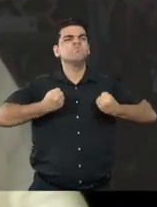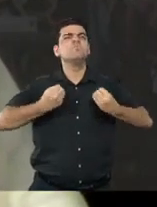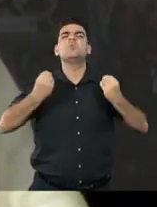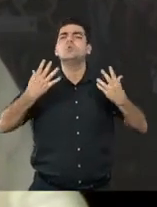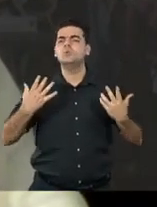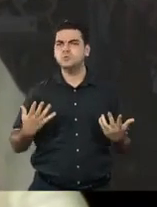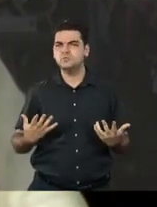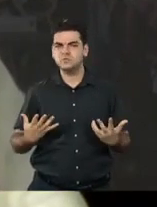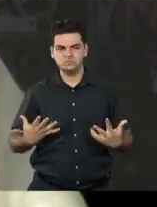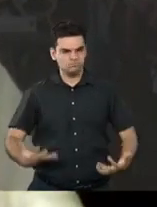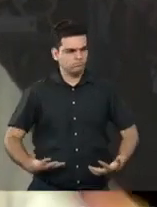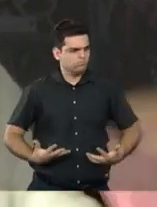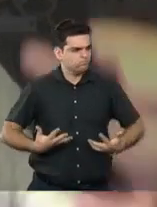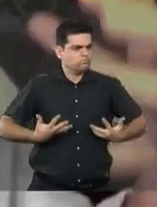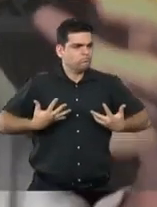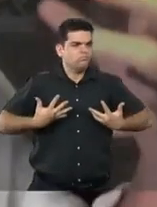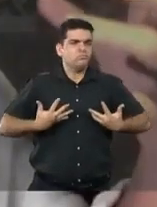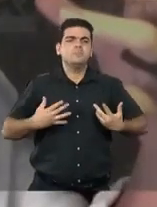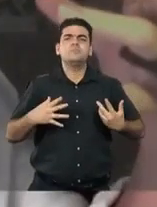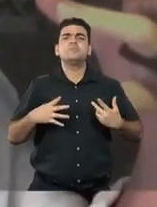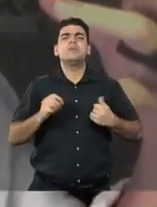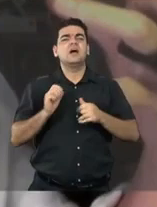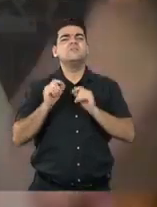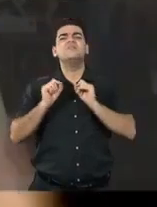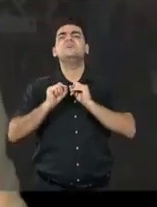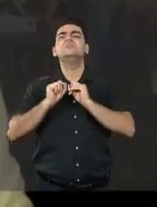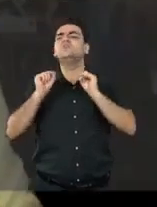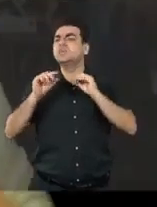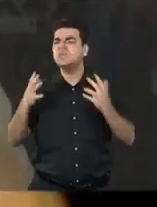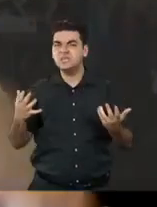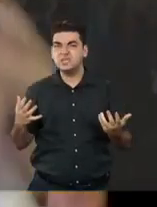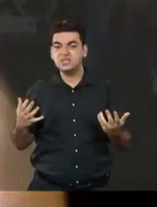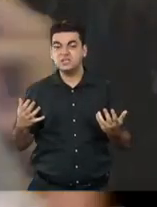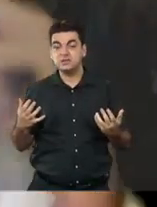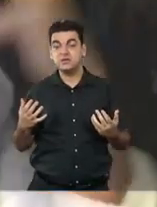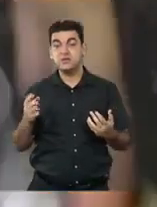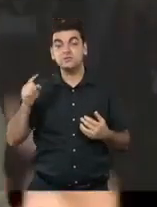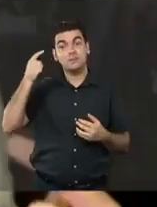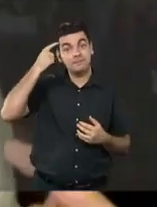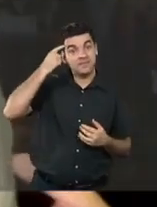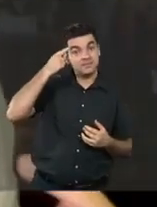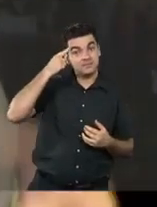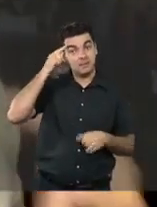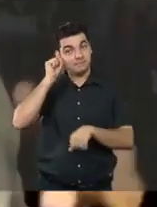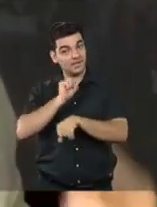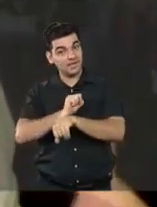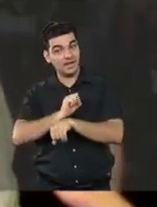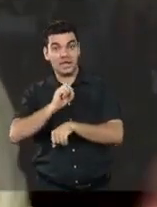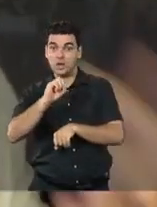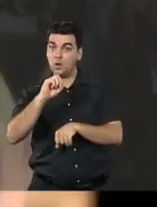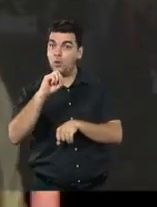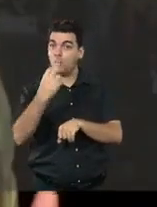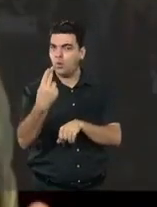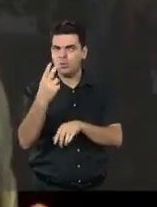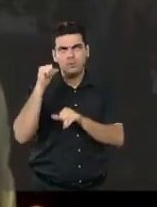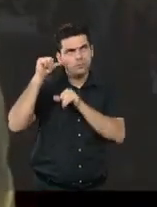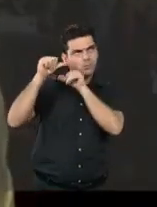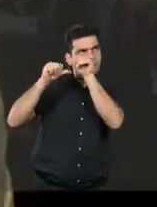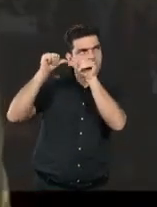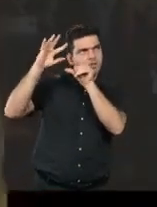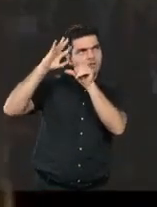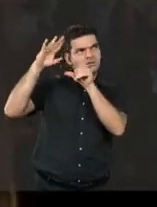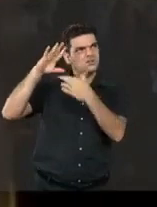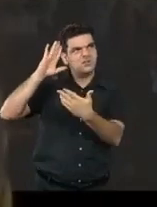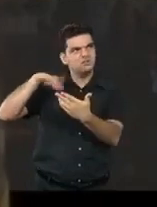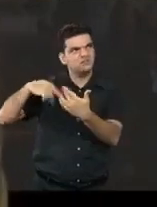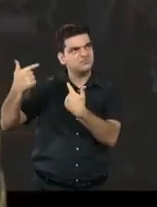construção diária para barrar ou para trabalhar, lapidar com esse ódio que vem